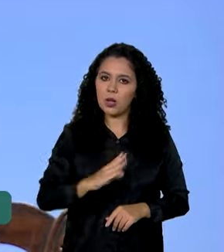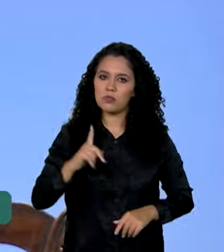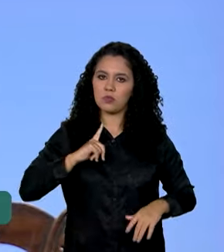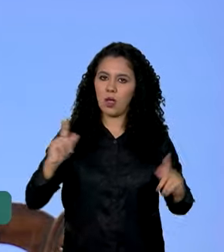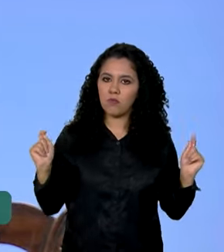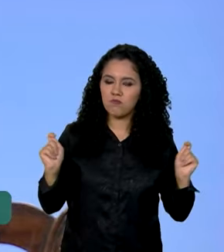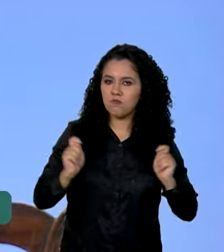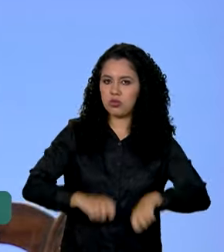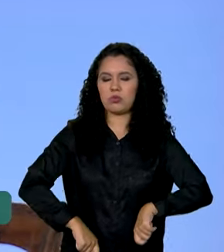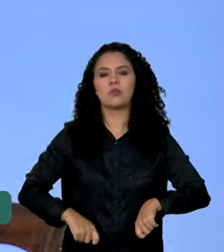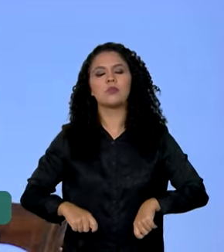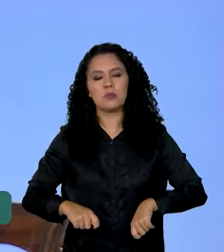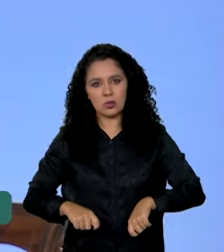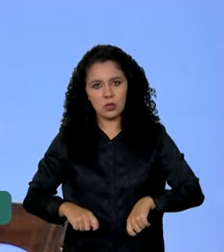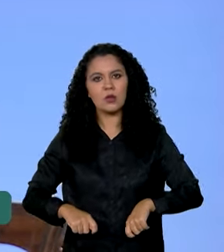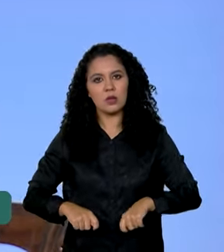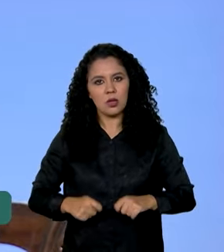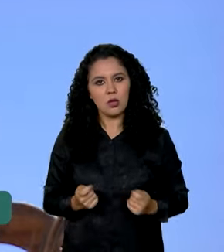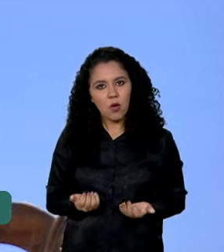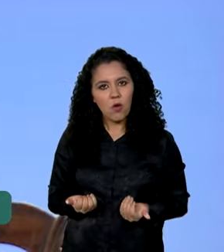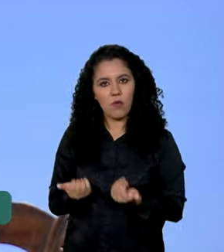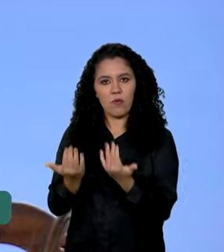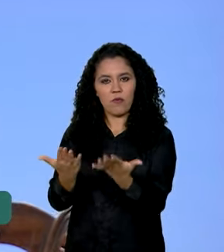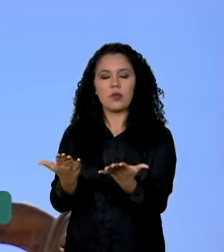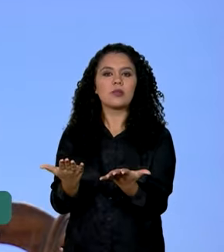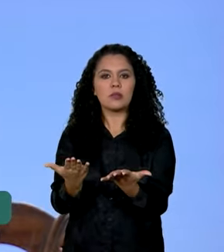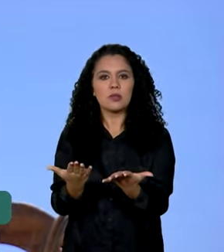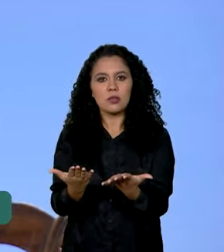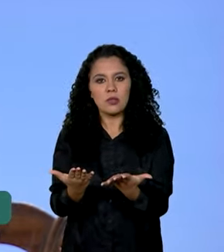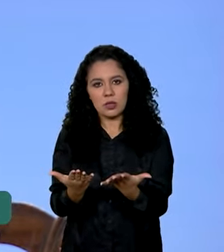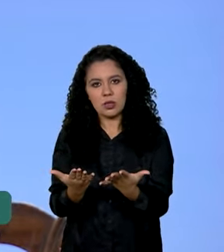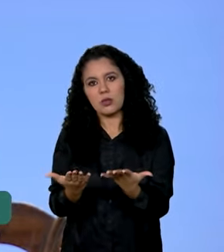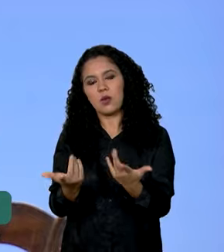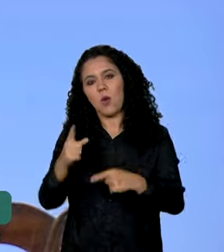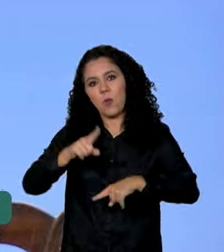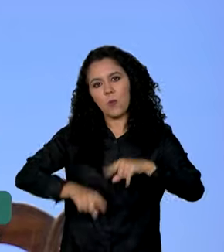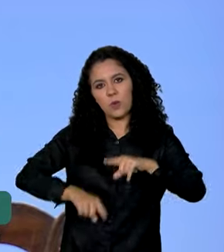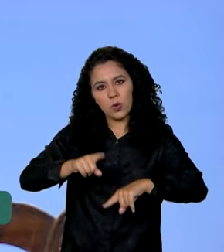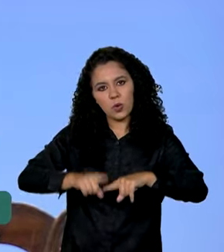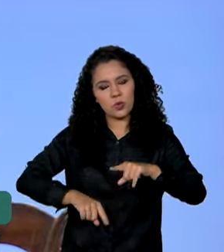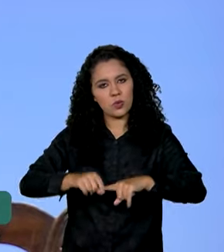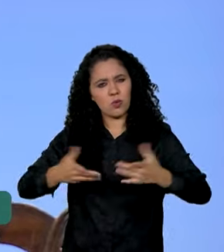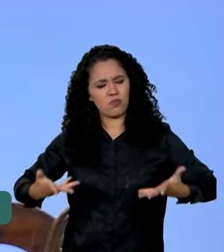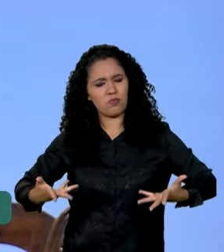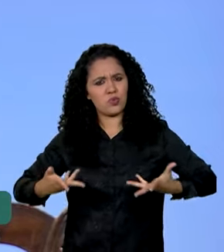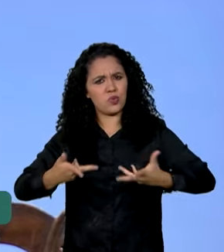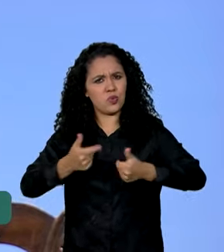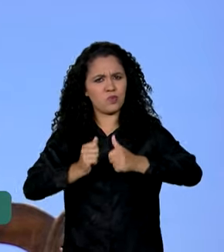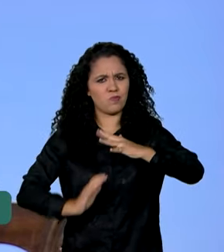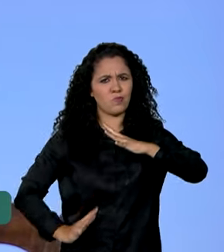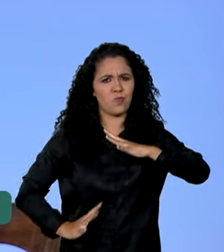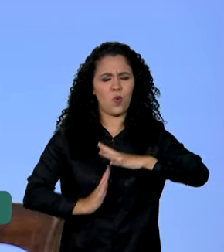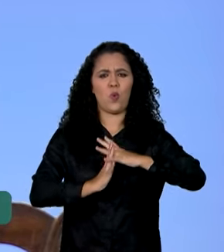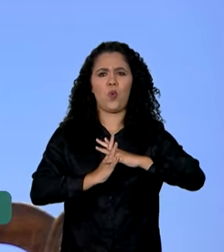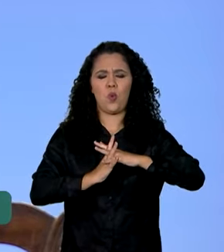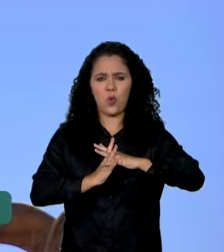capacidade de fornecer uma mercadoria de alta qualidade e